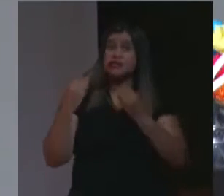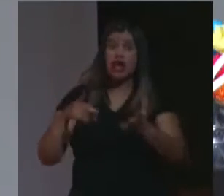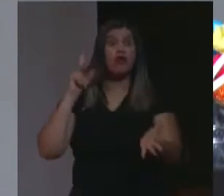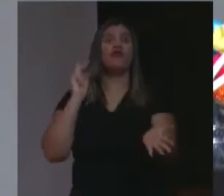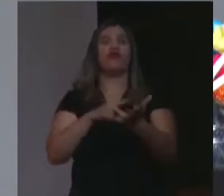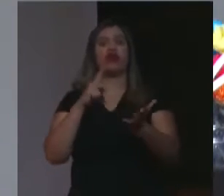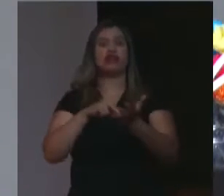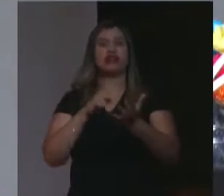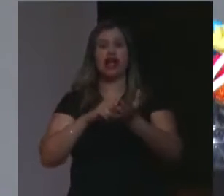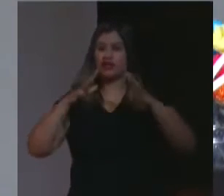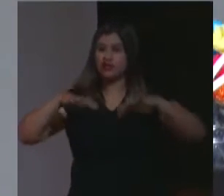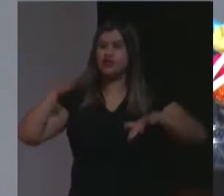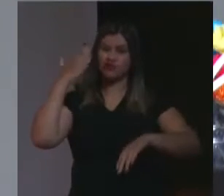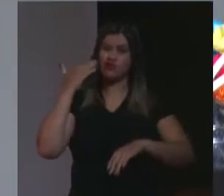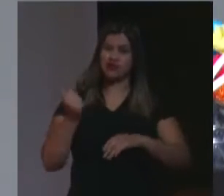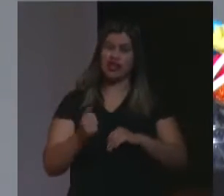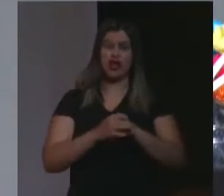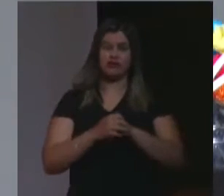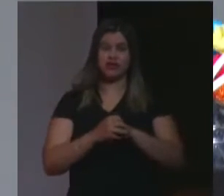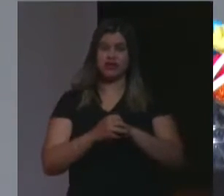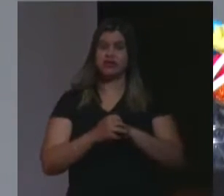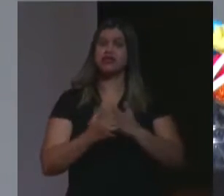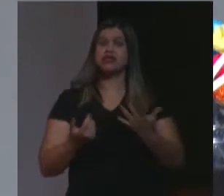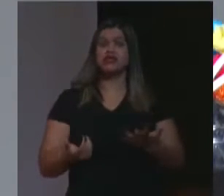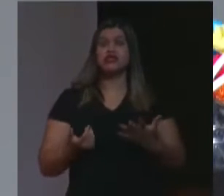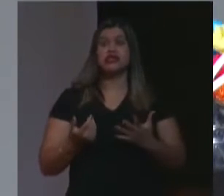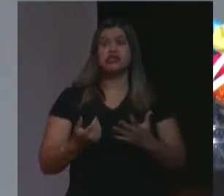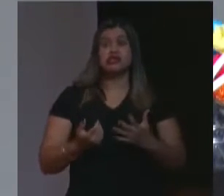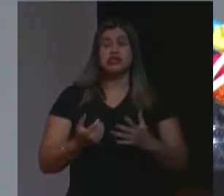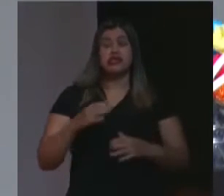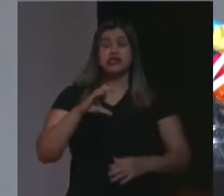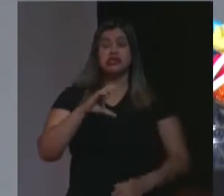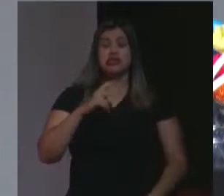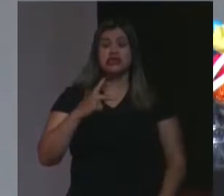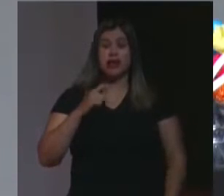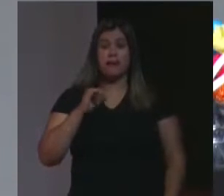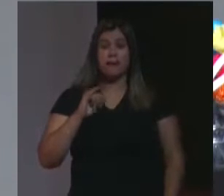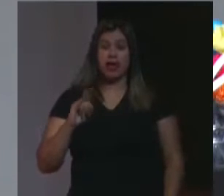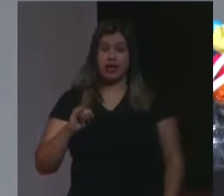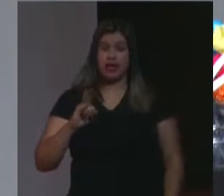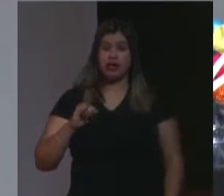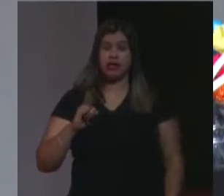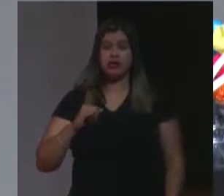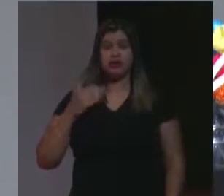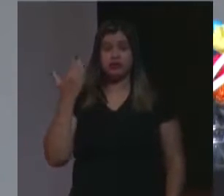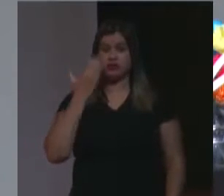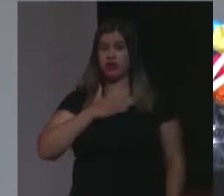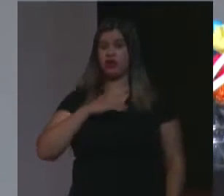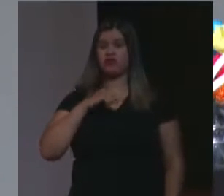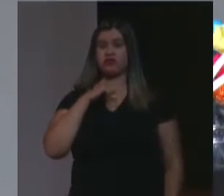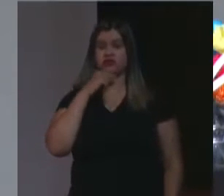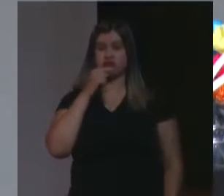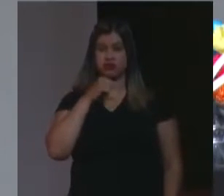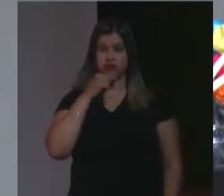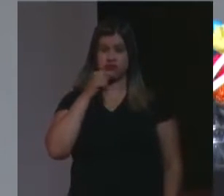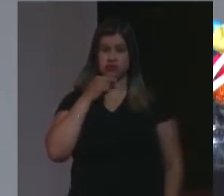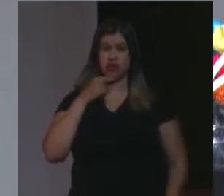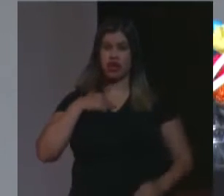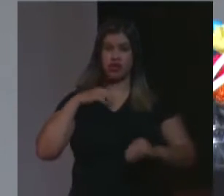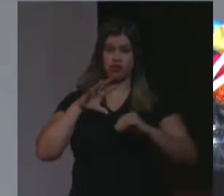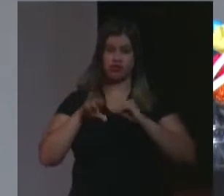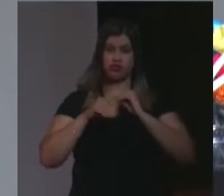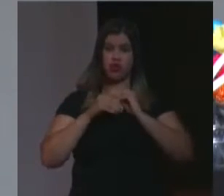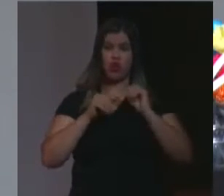O último ato, esse ato, a CPI não conseguiu atestar, eu acrescentei